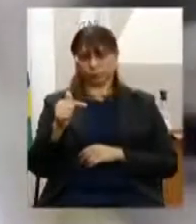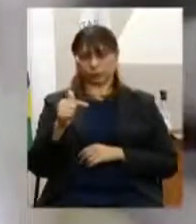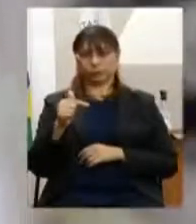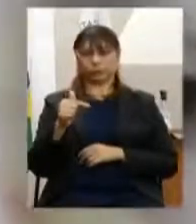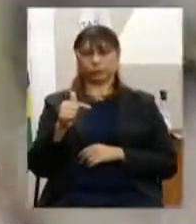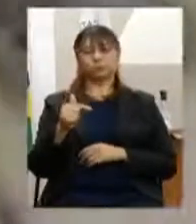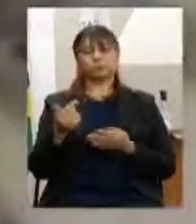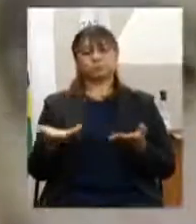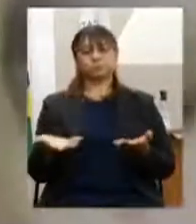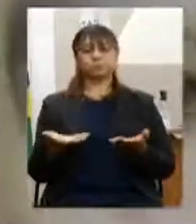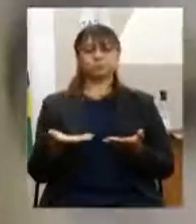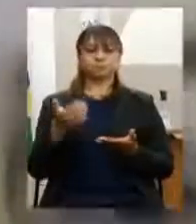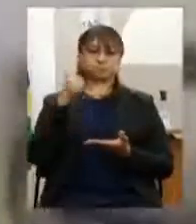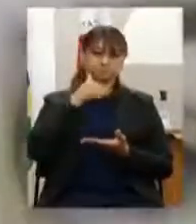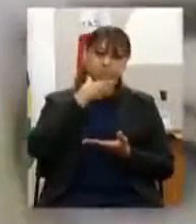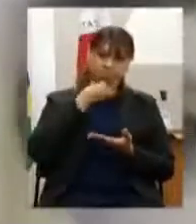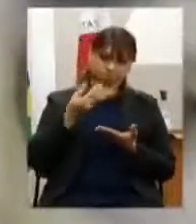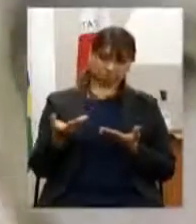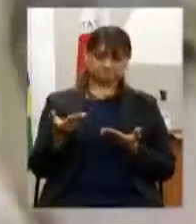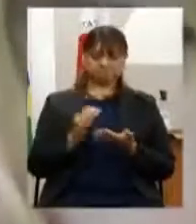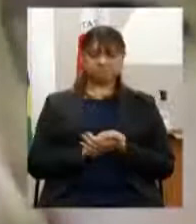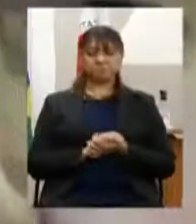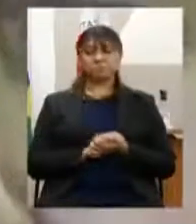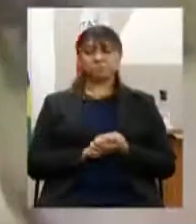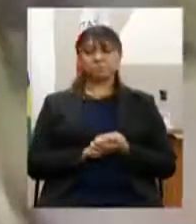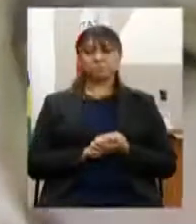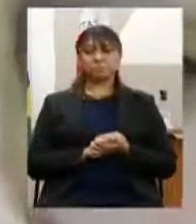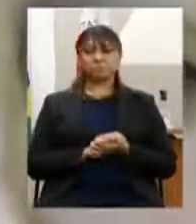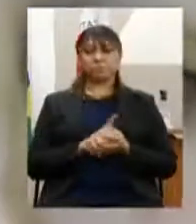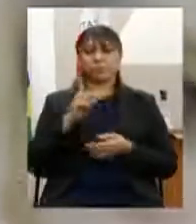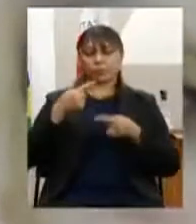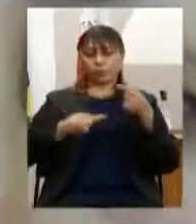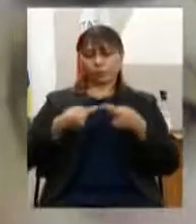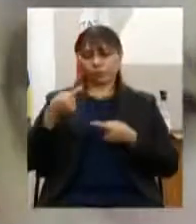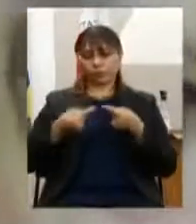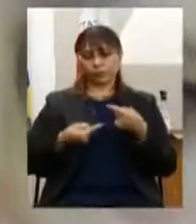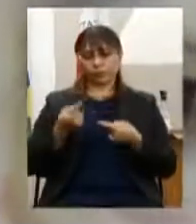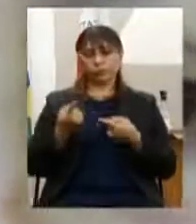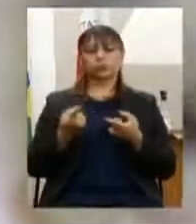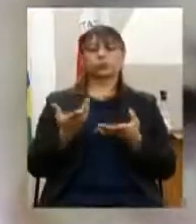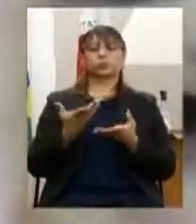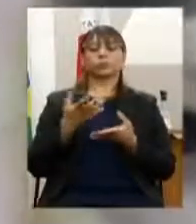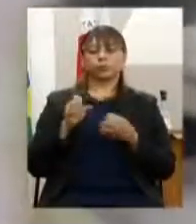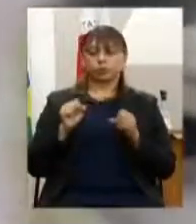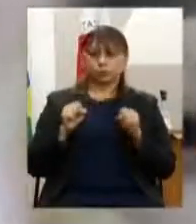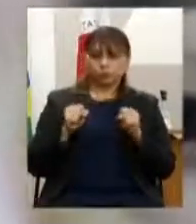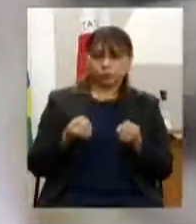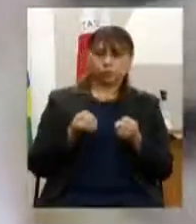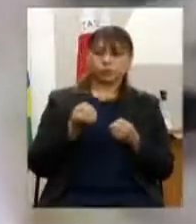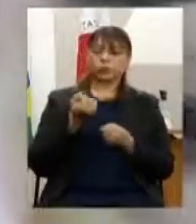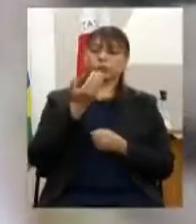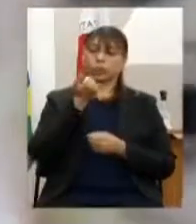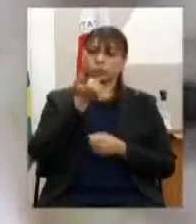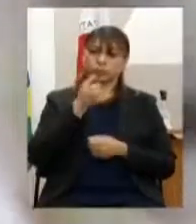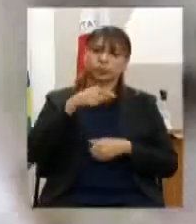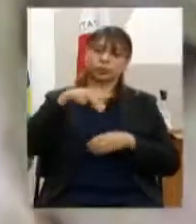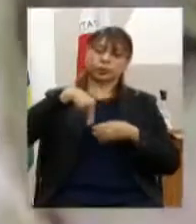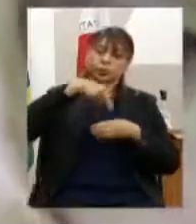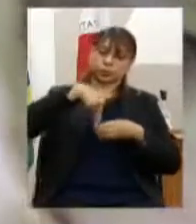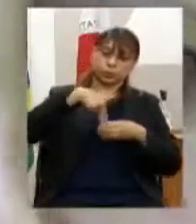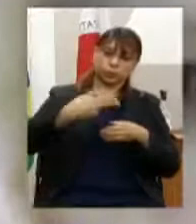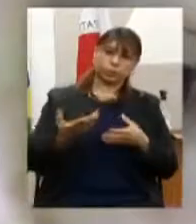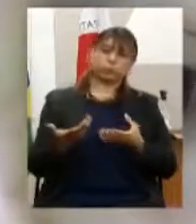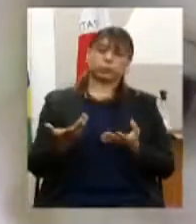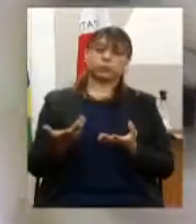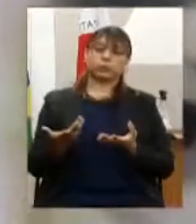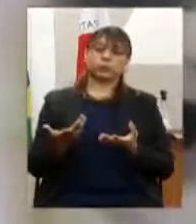senhores e senhoras, que é a política de integração e segurança alimentar e nutricional, a sugestão foi